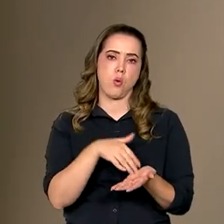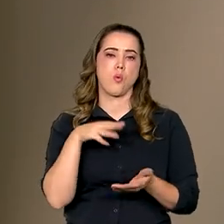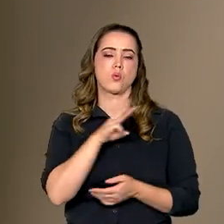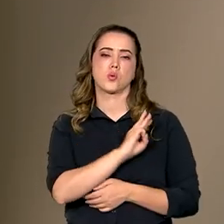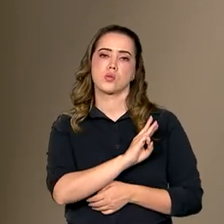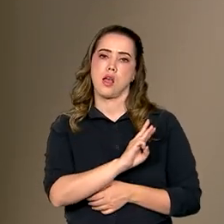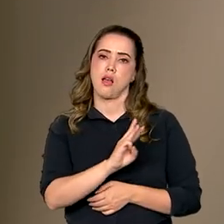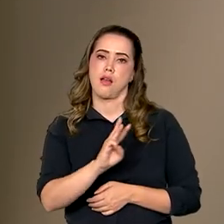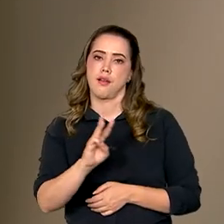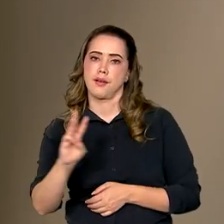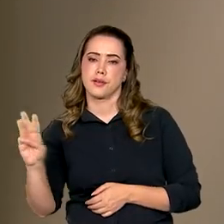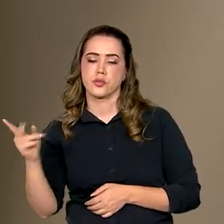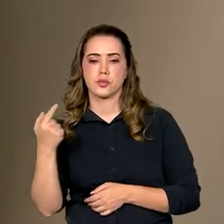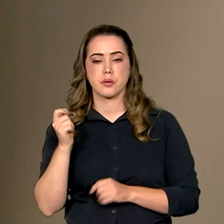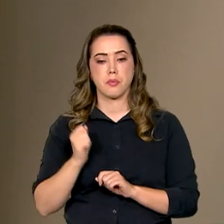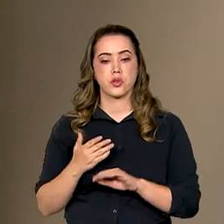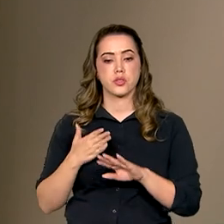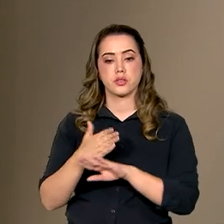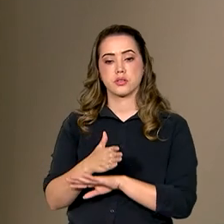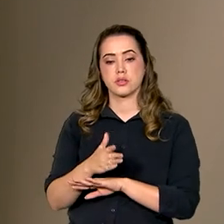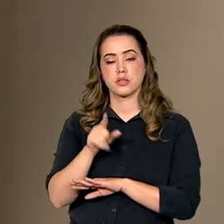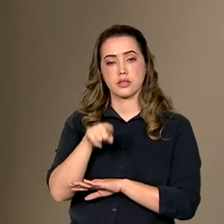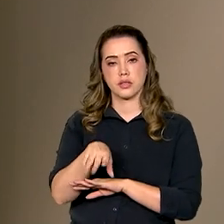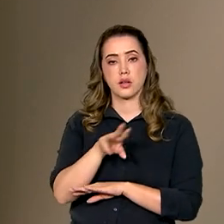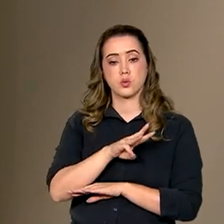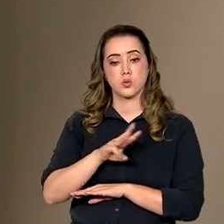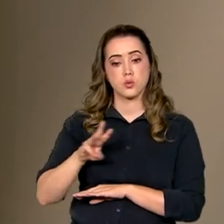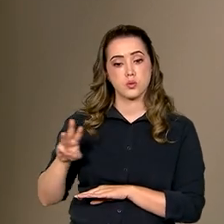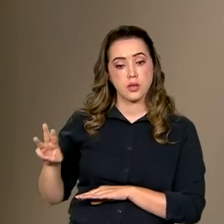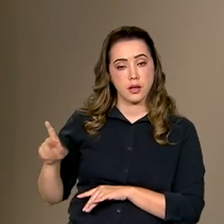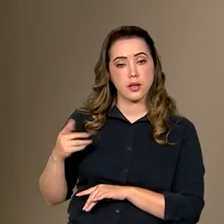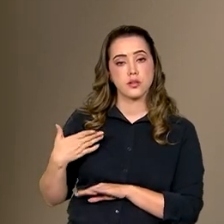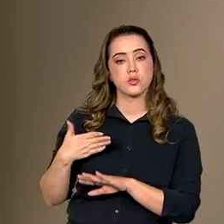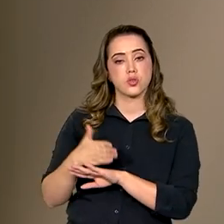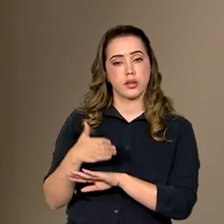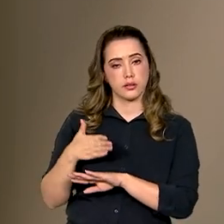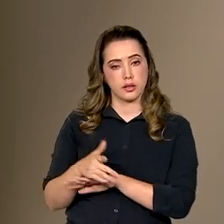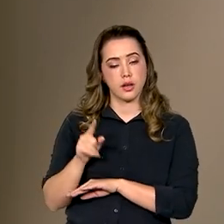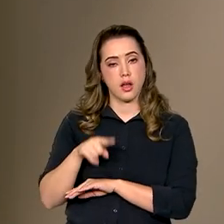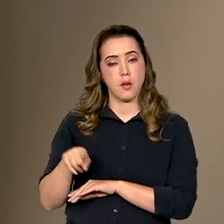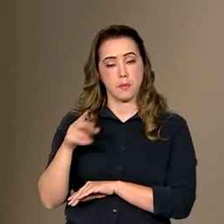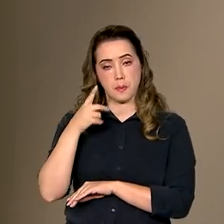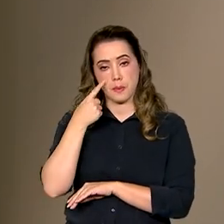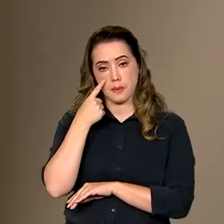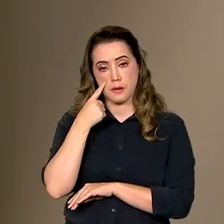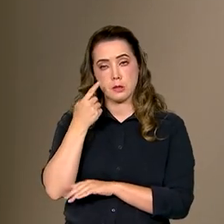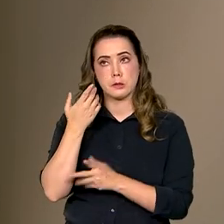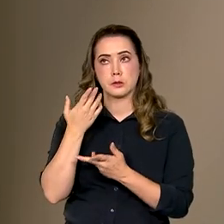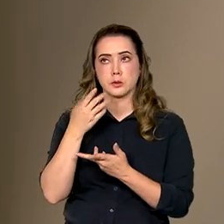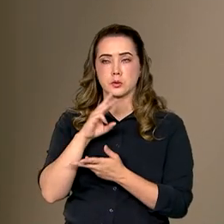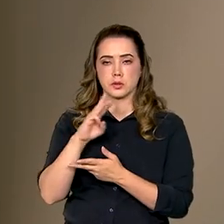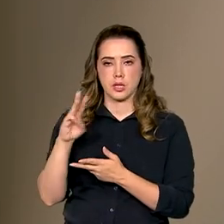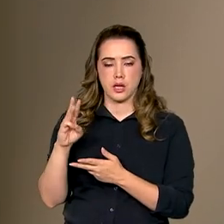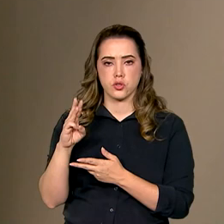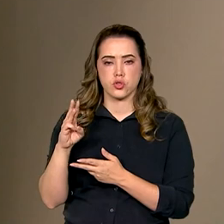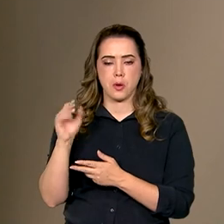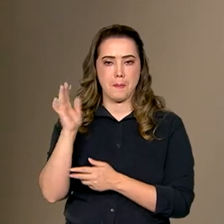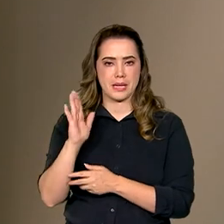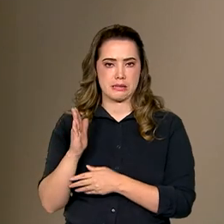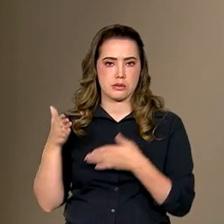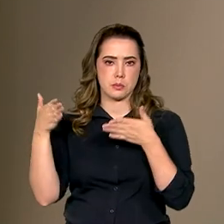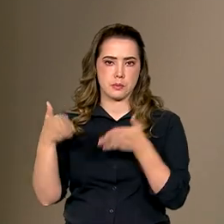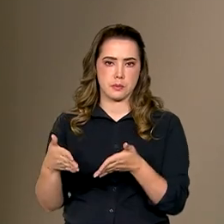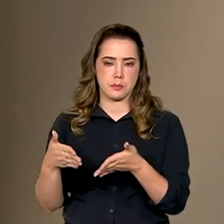plataforma, né? Você pode entrar lá, gov.br barra Brasil Participativo. E agora você não está sendo mais